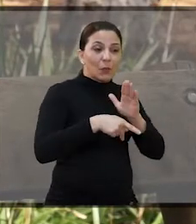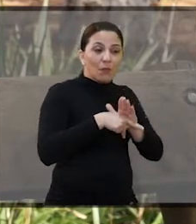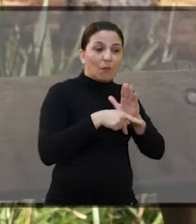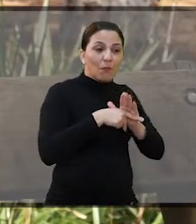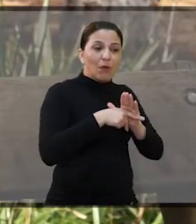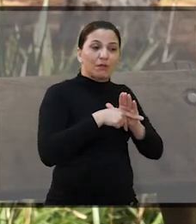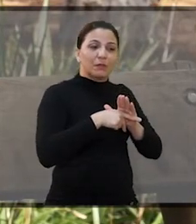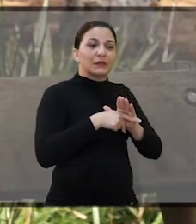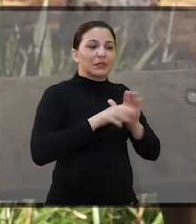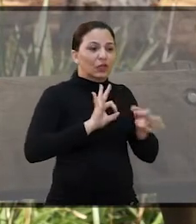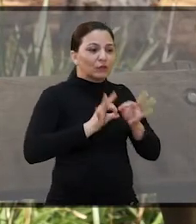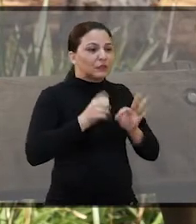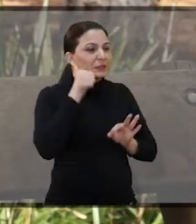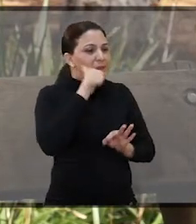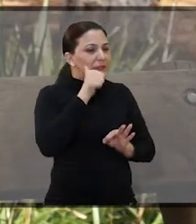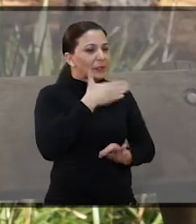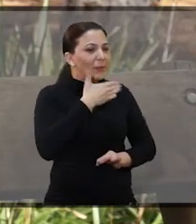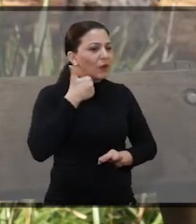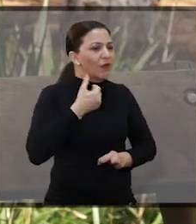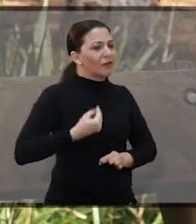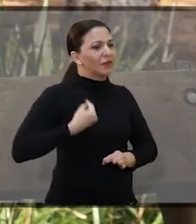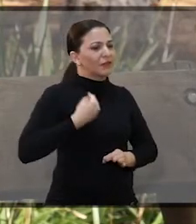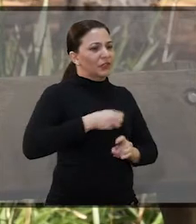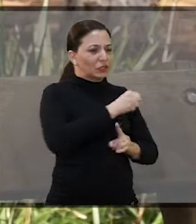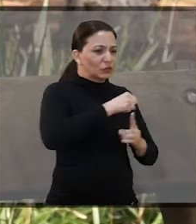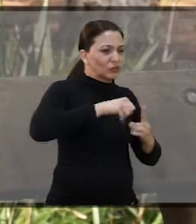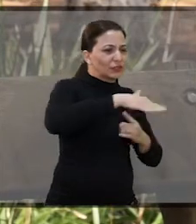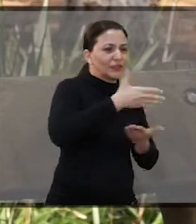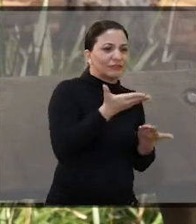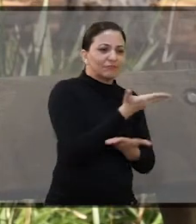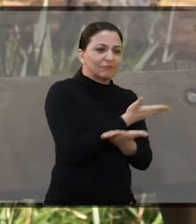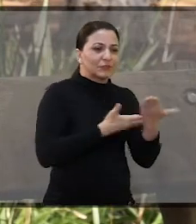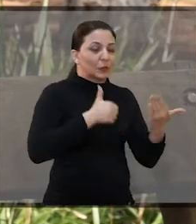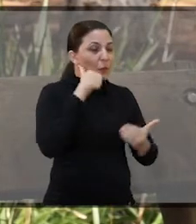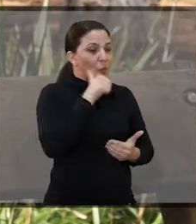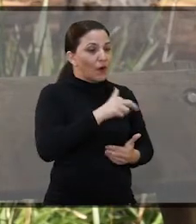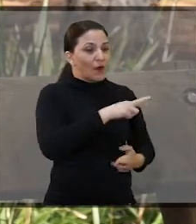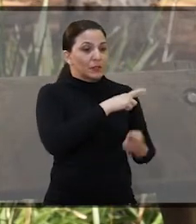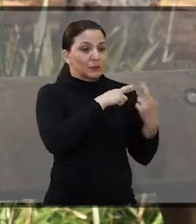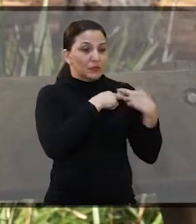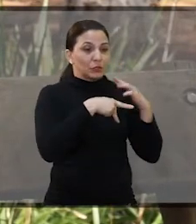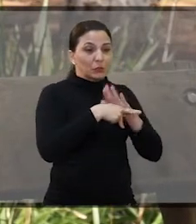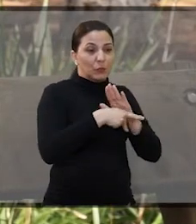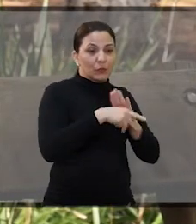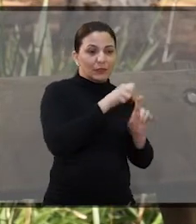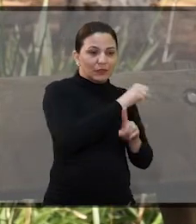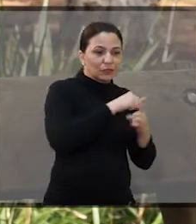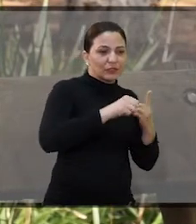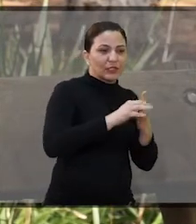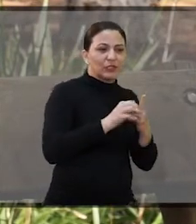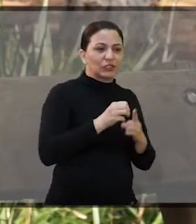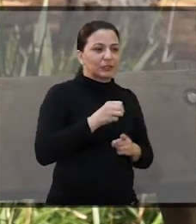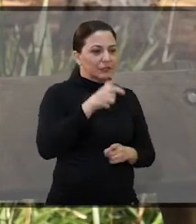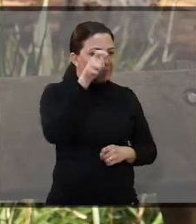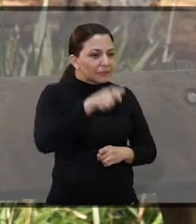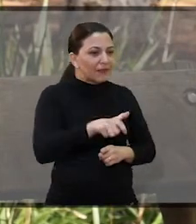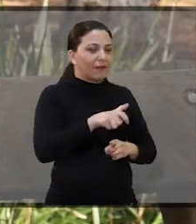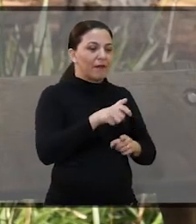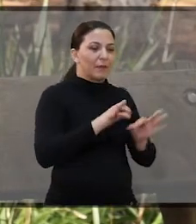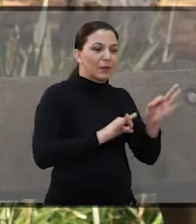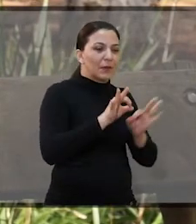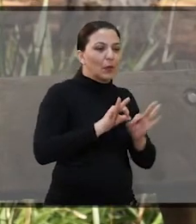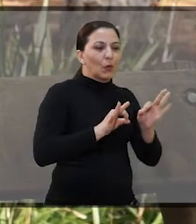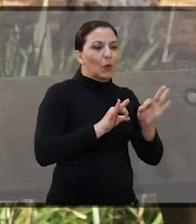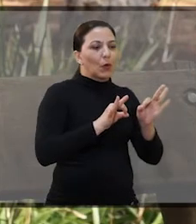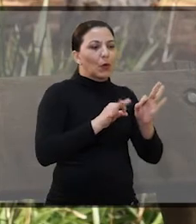dela vão para a sociedade melhor. Porque a gente sabe hoje a importância do papel da mulher. Que foi uma proposta dela quando elaborou o projeto, quando